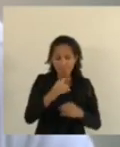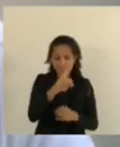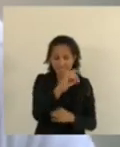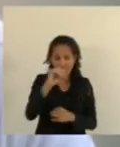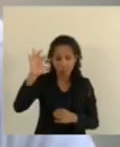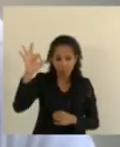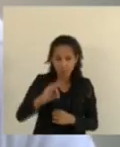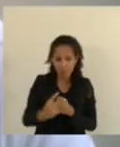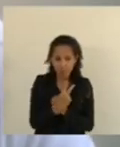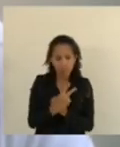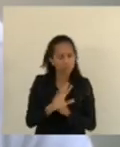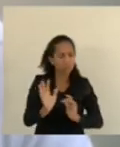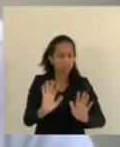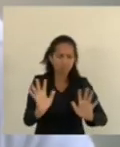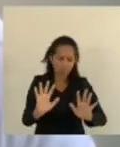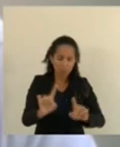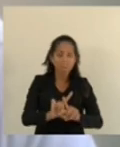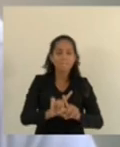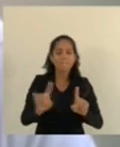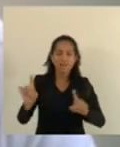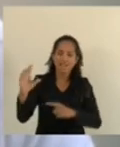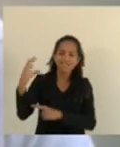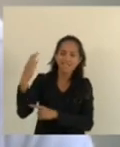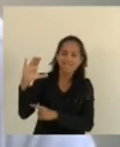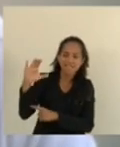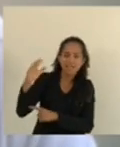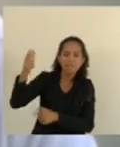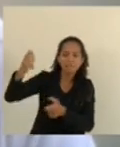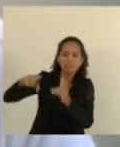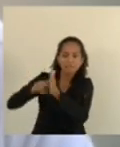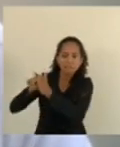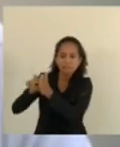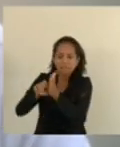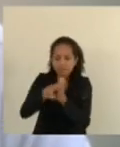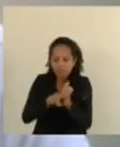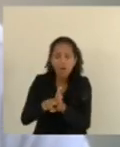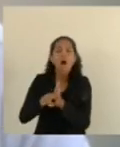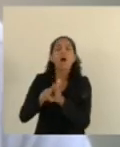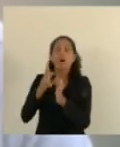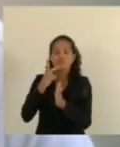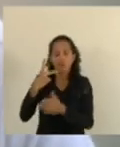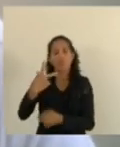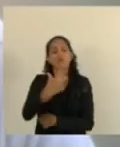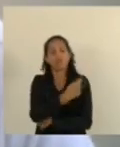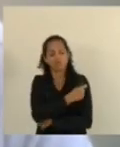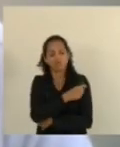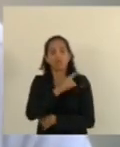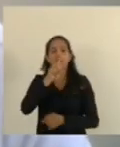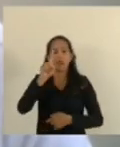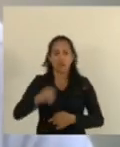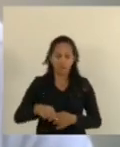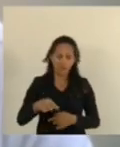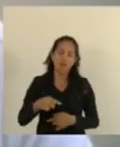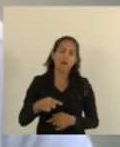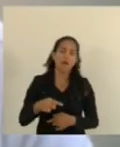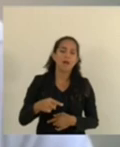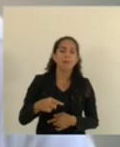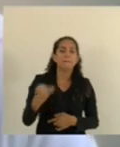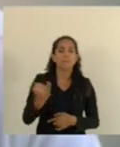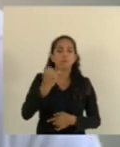mas a evidência científica do valor da vacinação, ela aparece com a diminuição